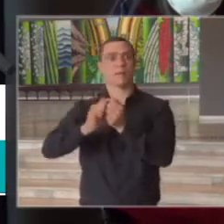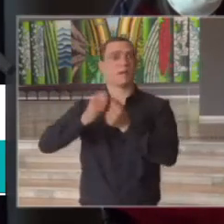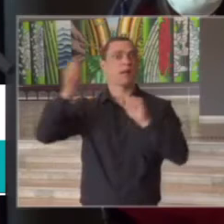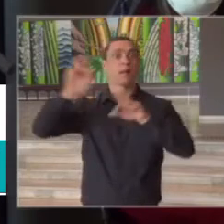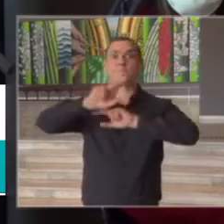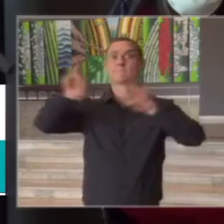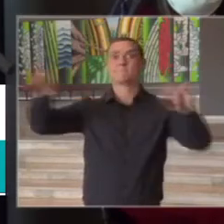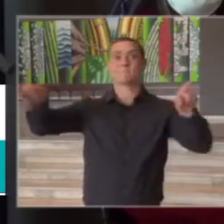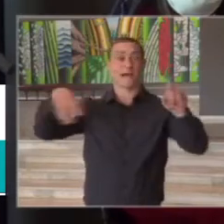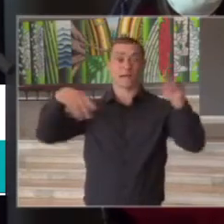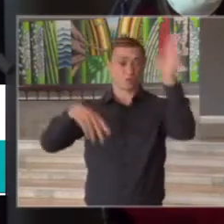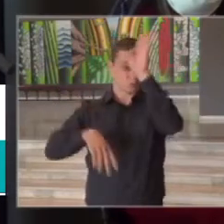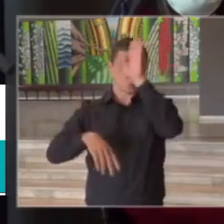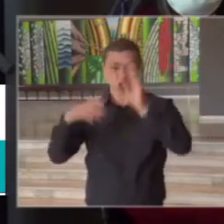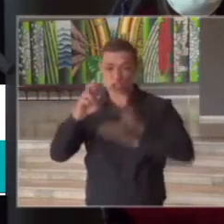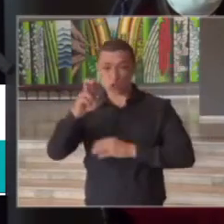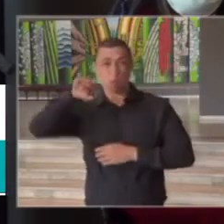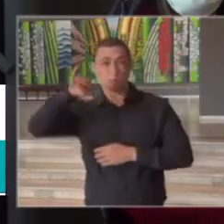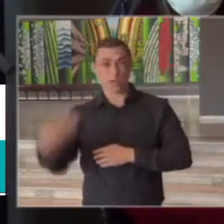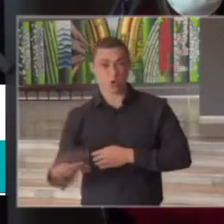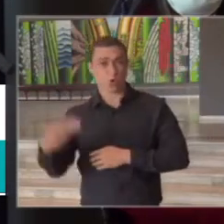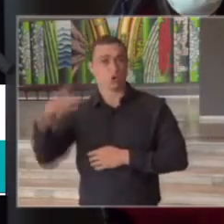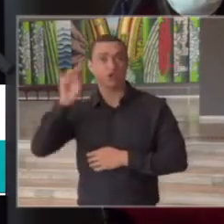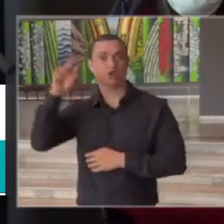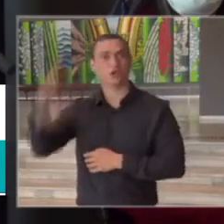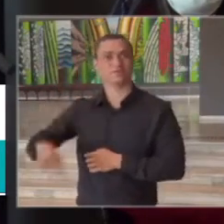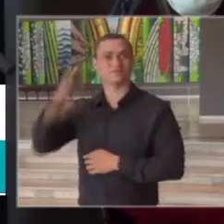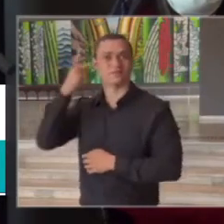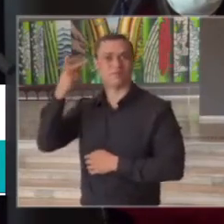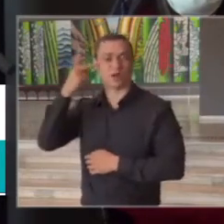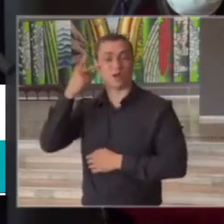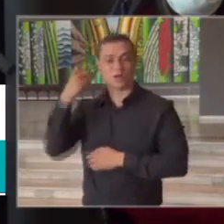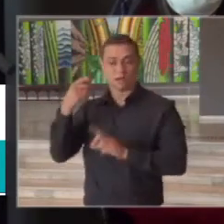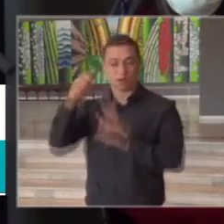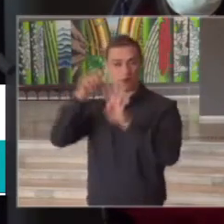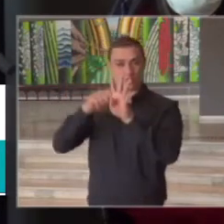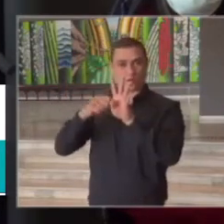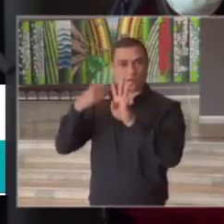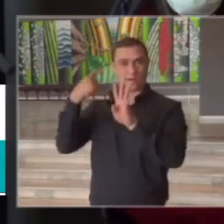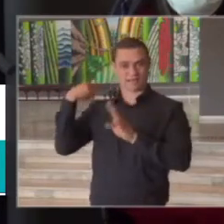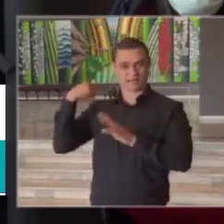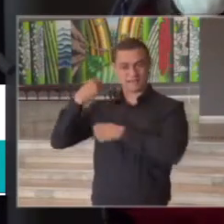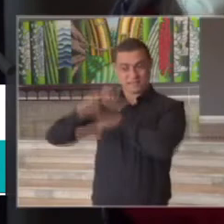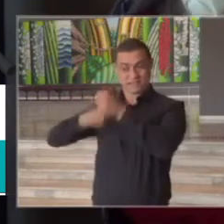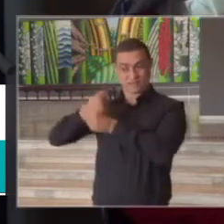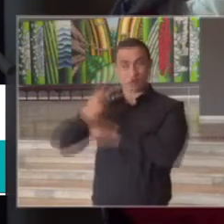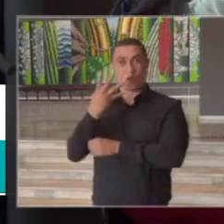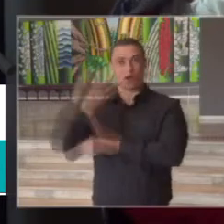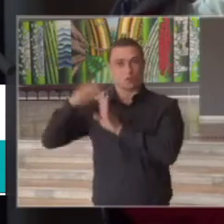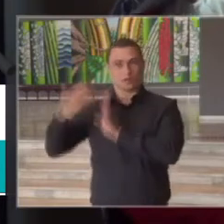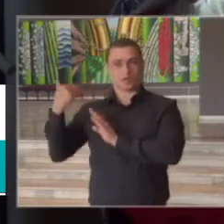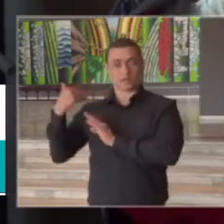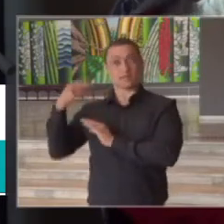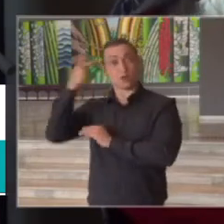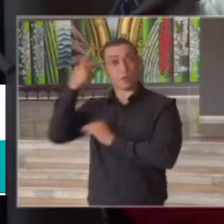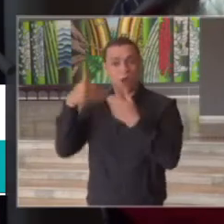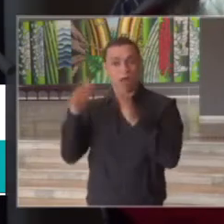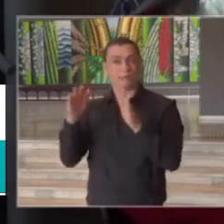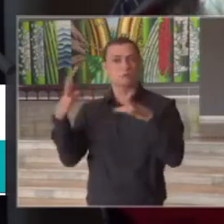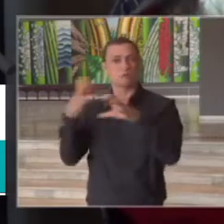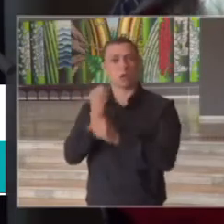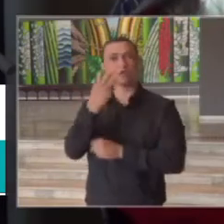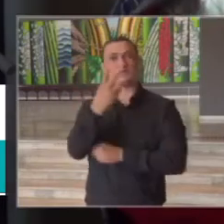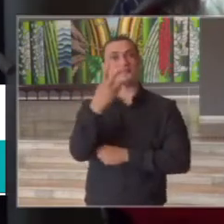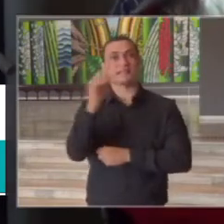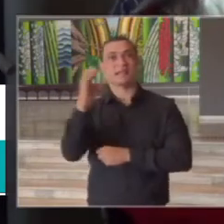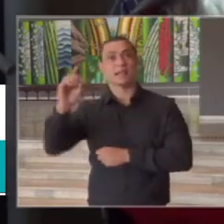no país total de 5 milhões nos primeiros quatro meses desse ano São Paulo registrou a abertura de quase 300